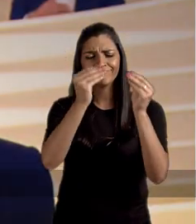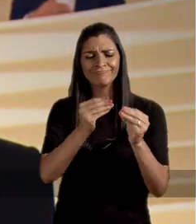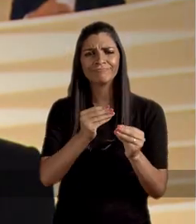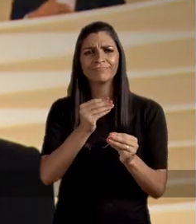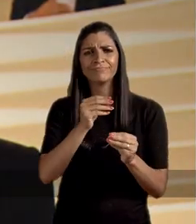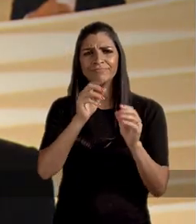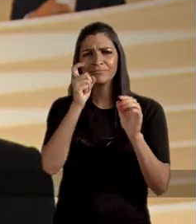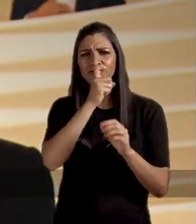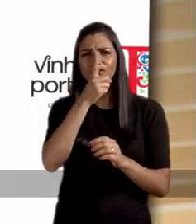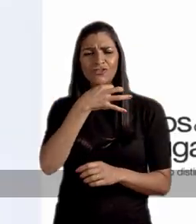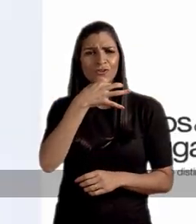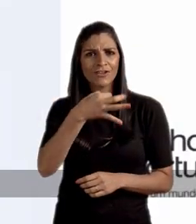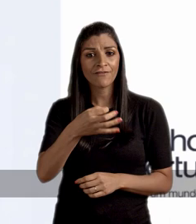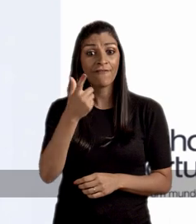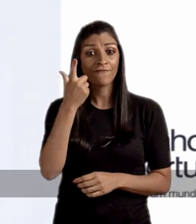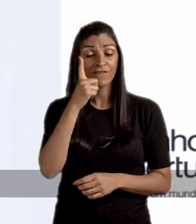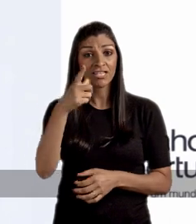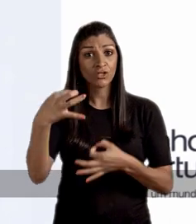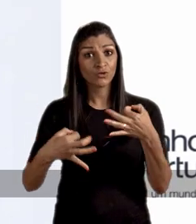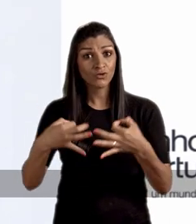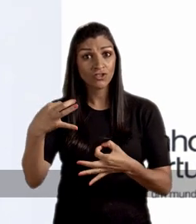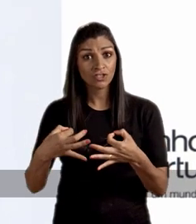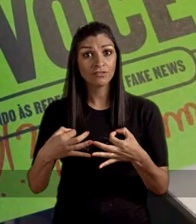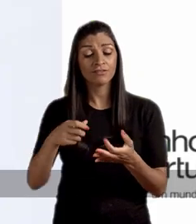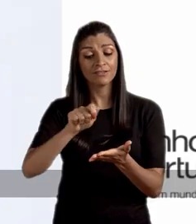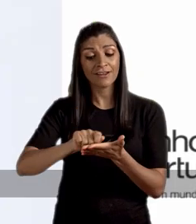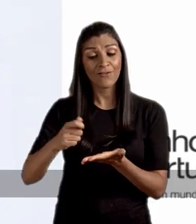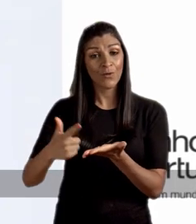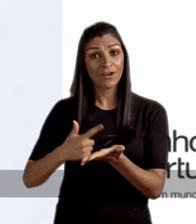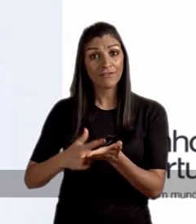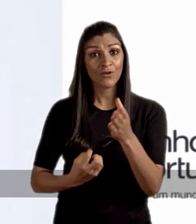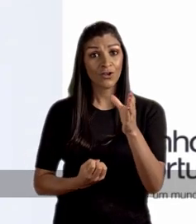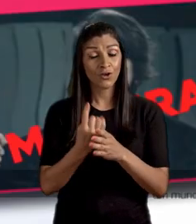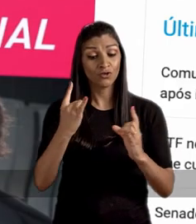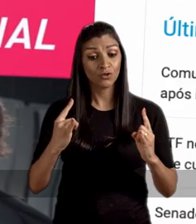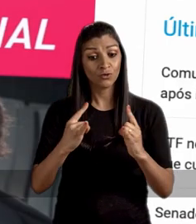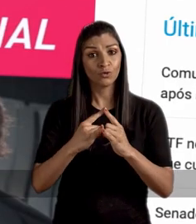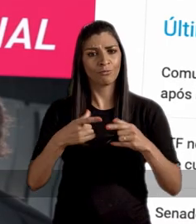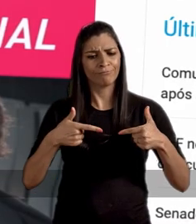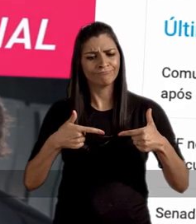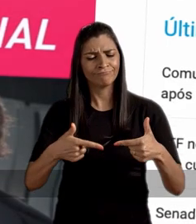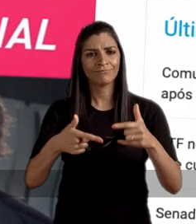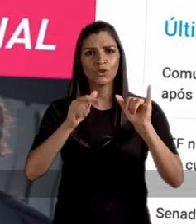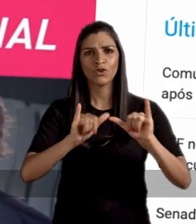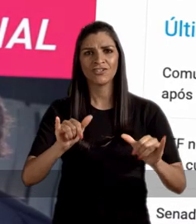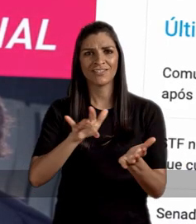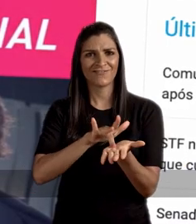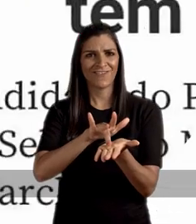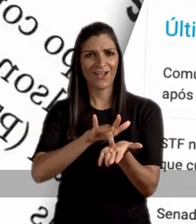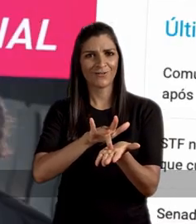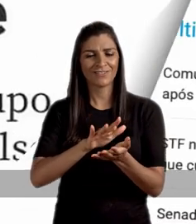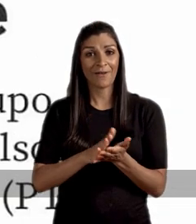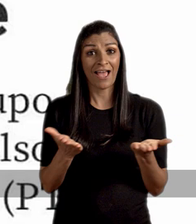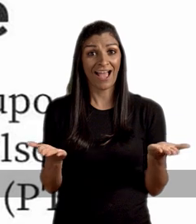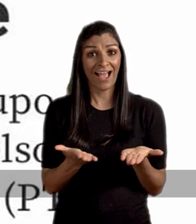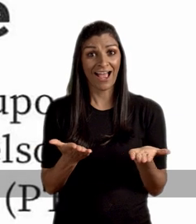fotográficas com mentiras absurdas. Ela venceu na justiça, escreveu um livro e criou um instituto para combater as fake news.